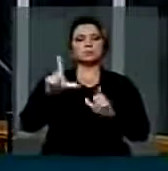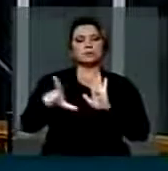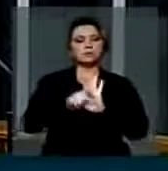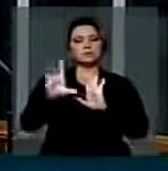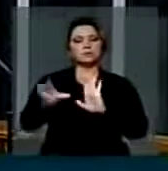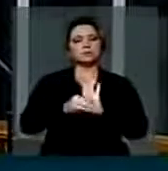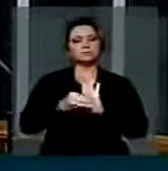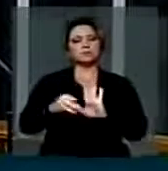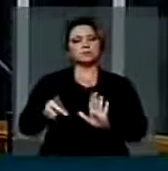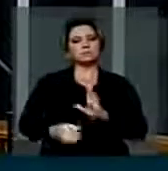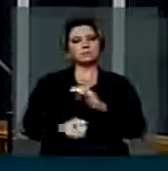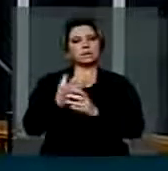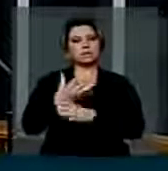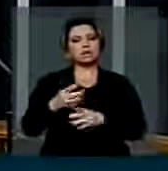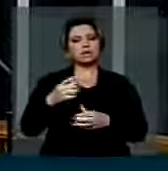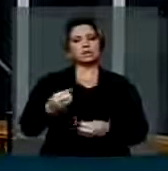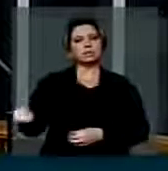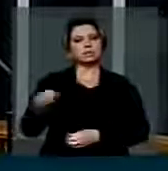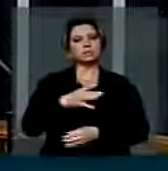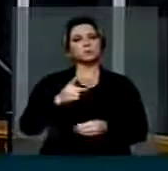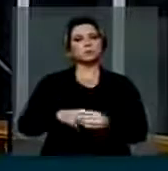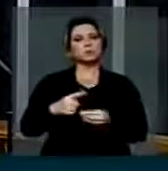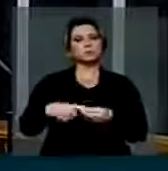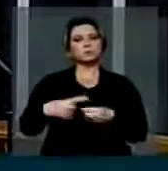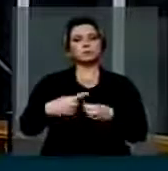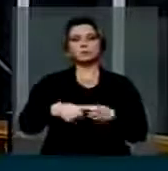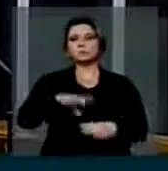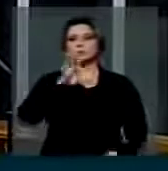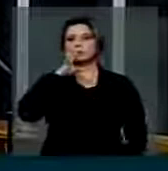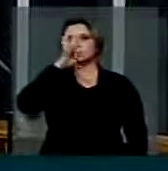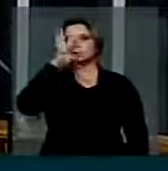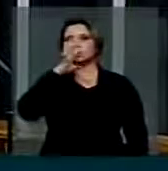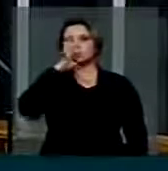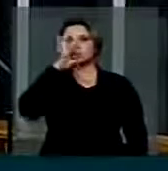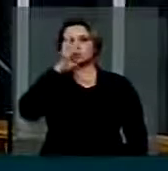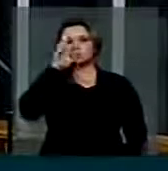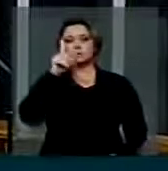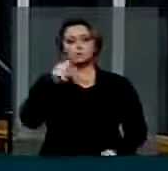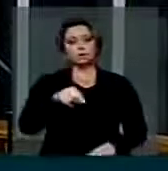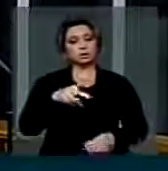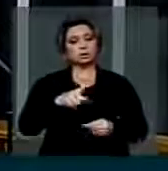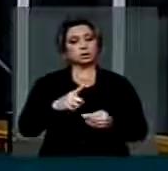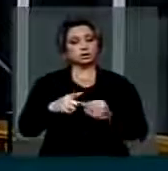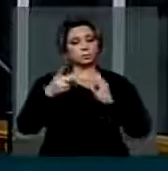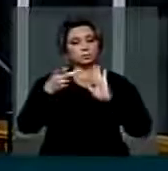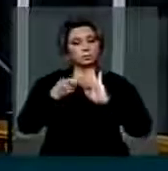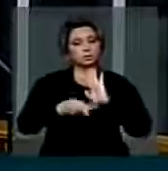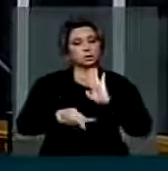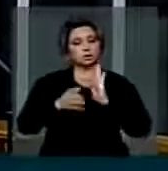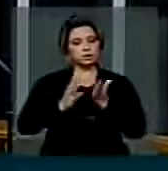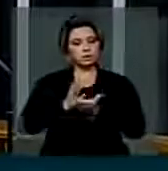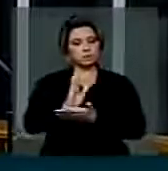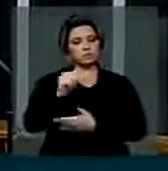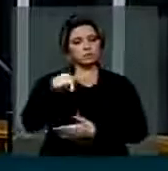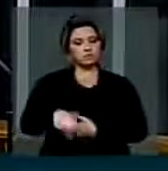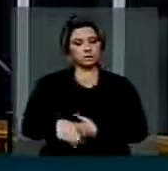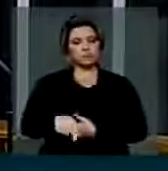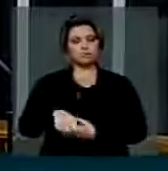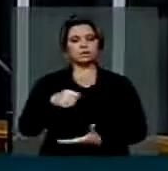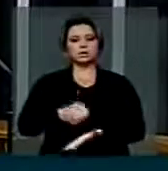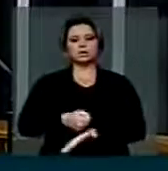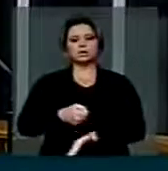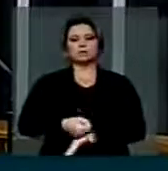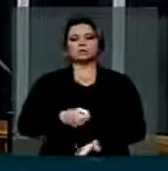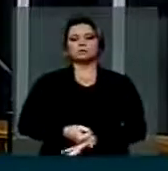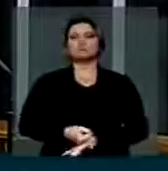critérios para a criação de novos municípios. É um absurdo, porque este projeto que nós aprovamos aqui, bastante rigoroso por